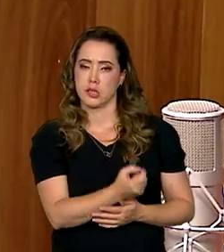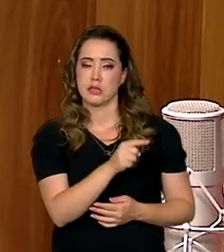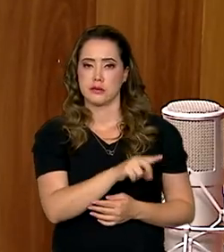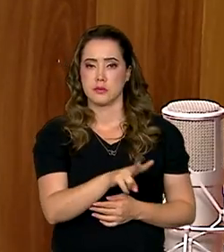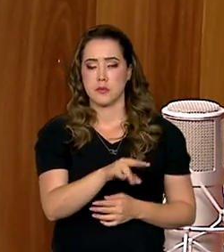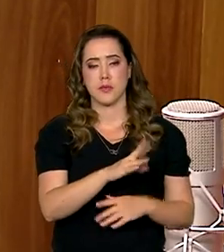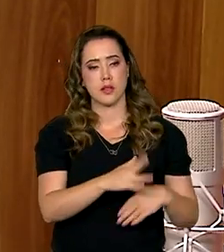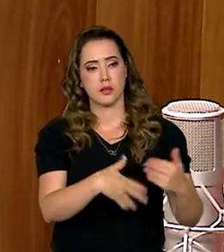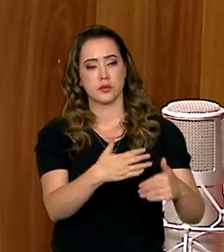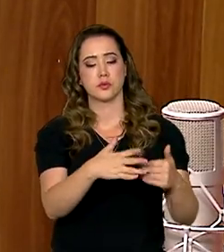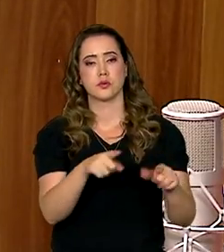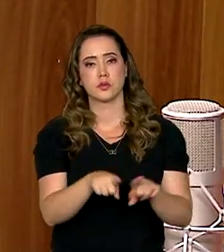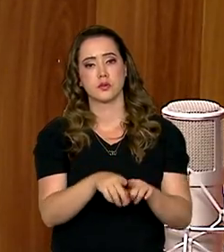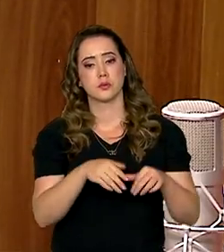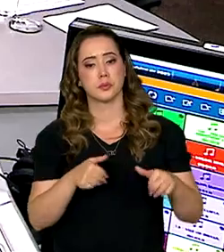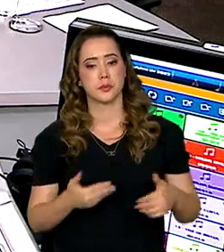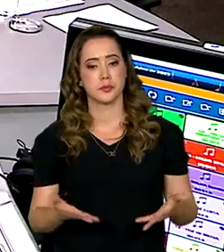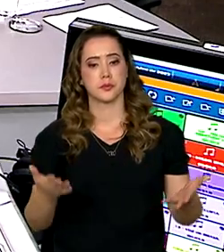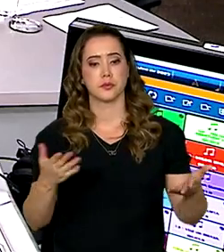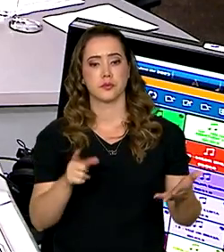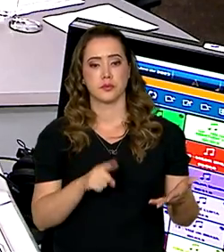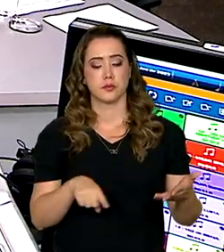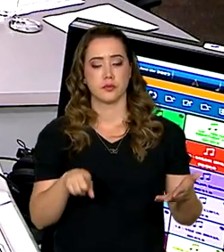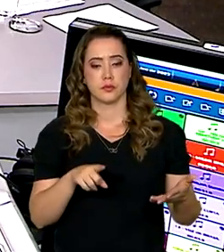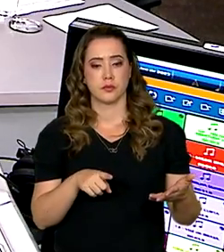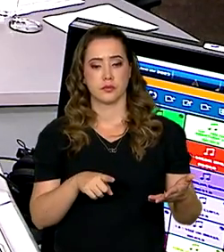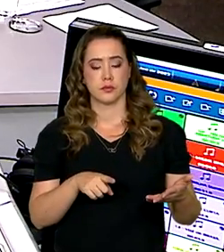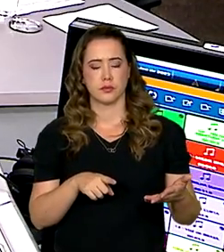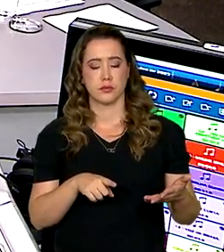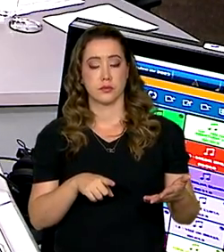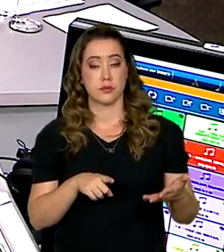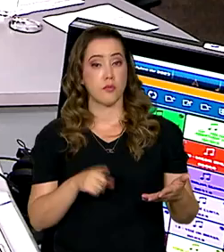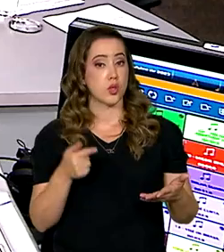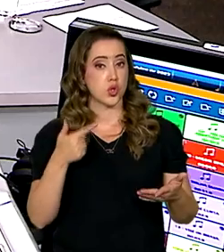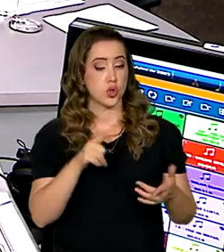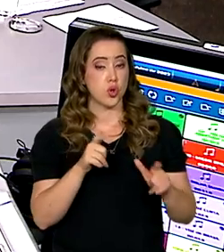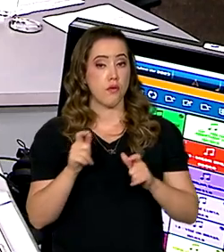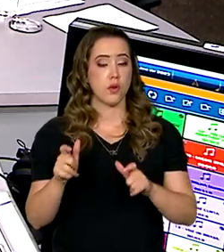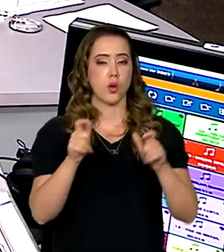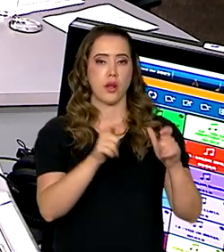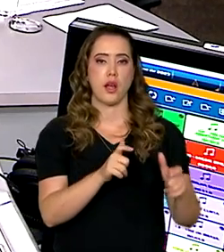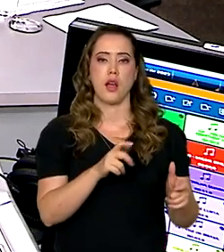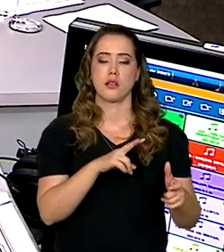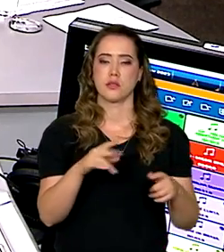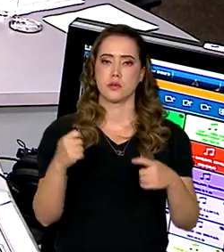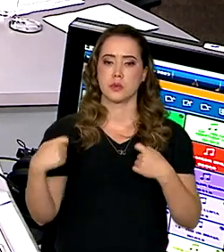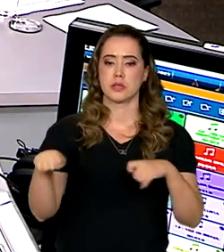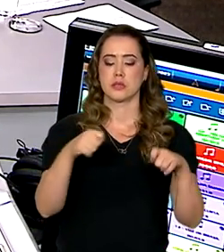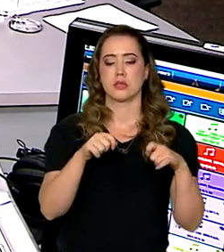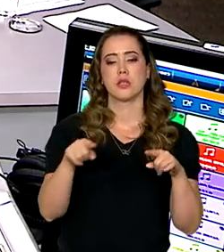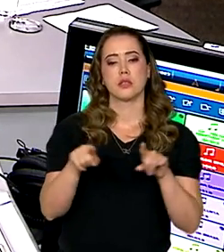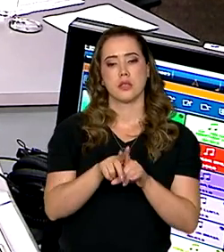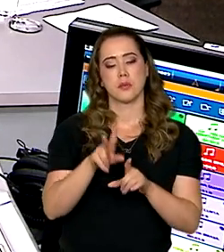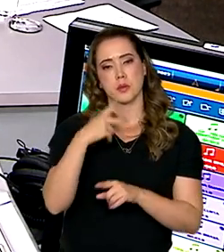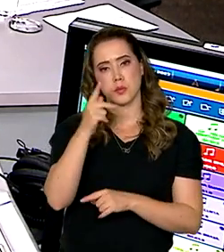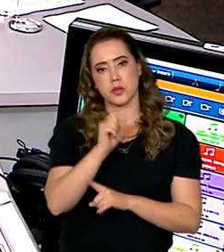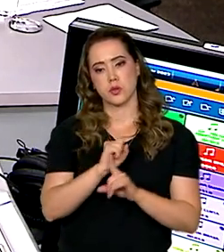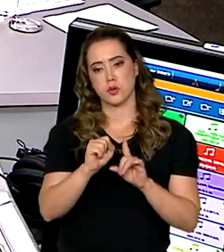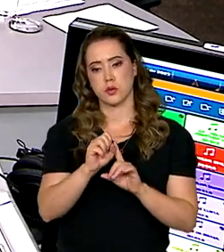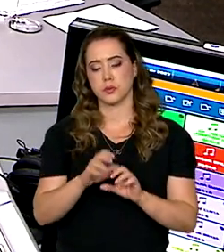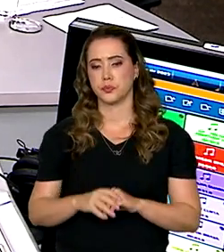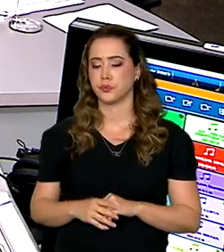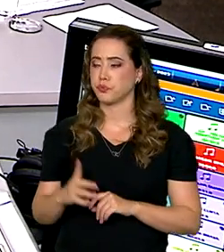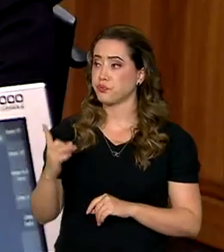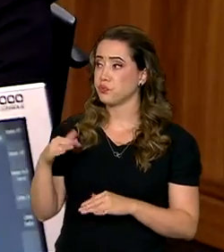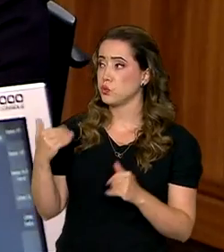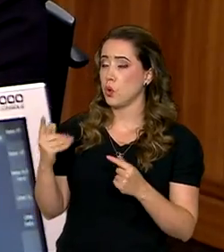encaminhamento de reassentamentos, né? De serem reassentadas e também políticas sociais. Ministra,